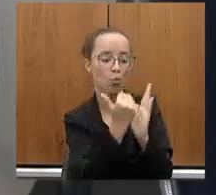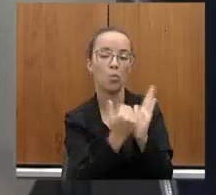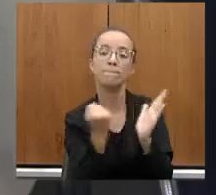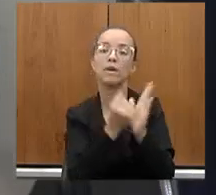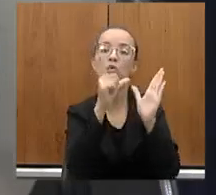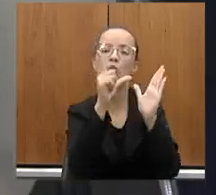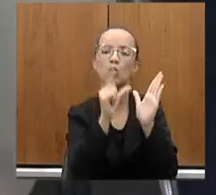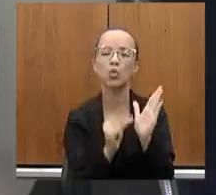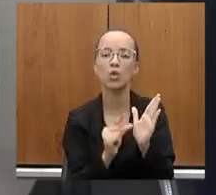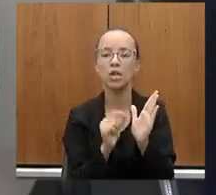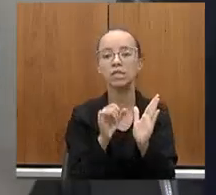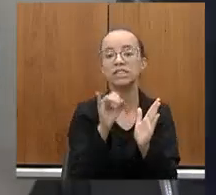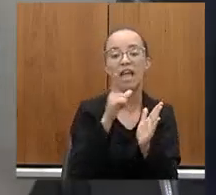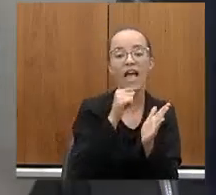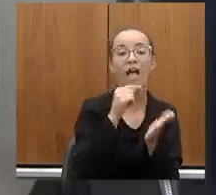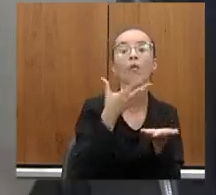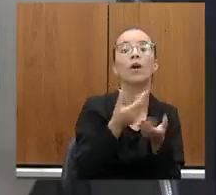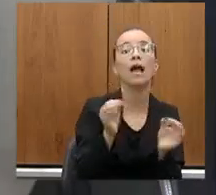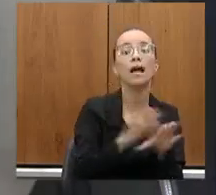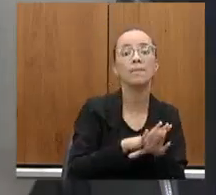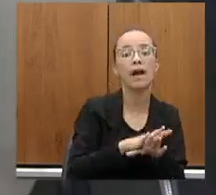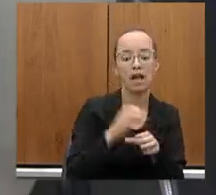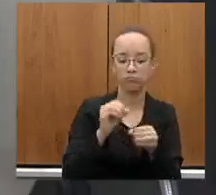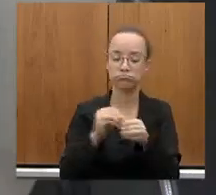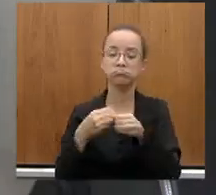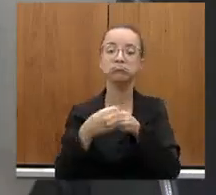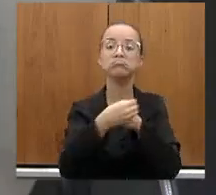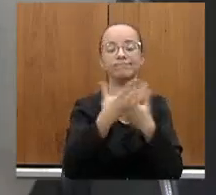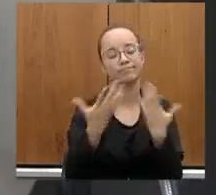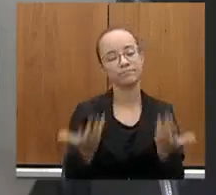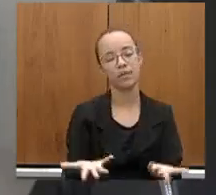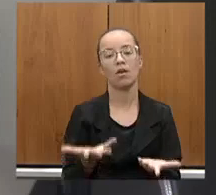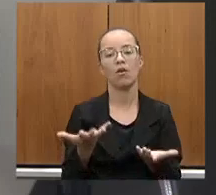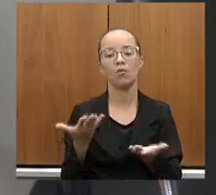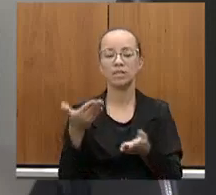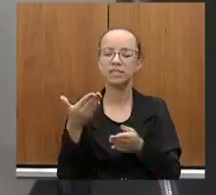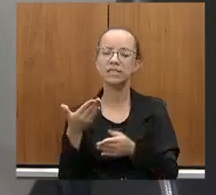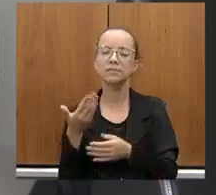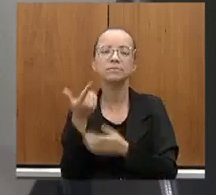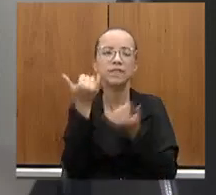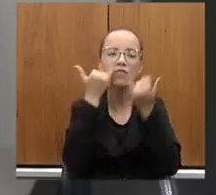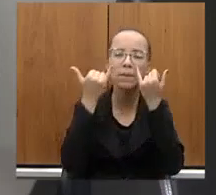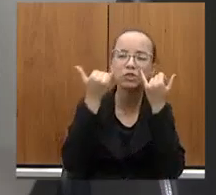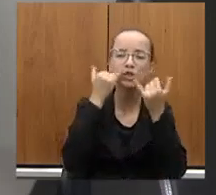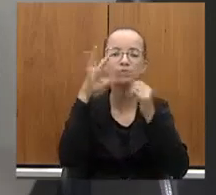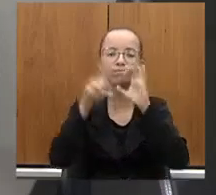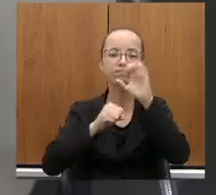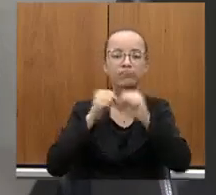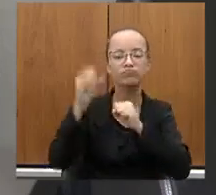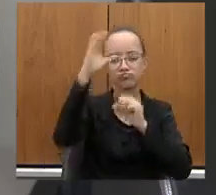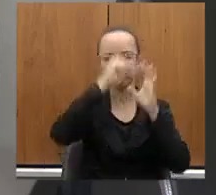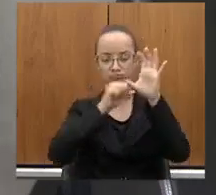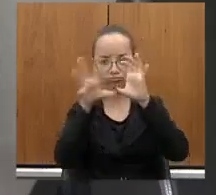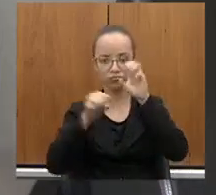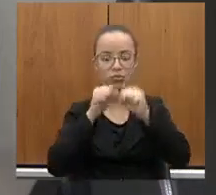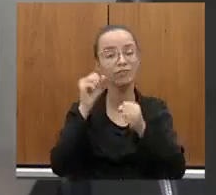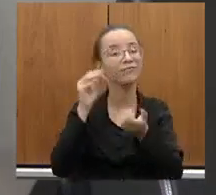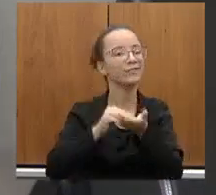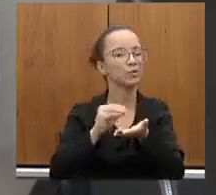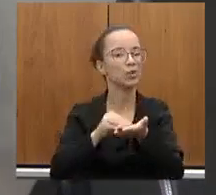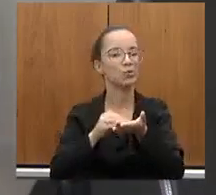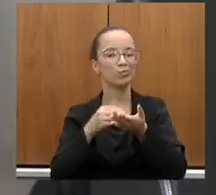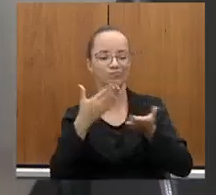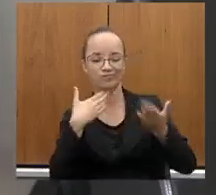Quando perdemos o direito à água aqui da região metropolitana? Então, esse acesso às informações, a esse debate de conteúdo, faltou